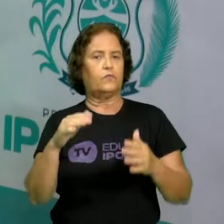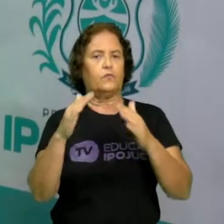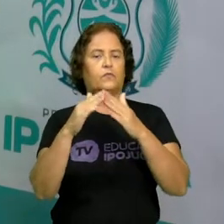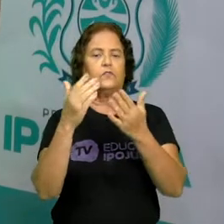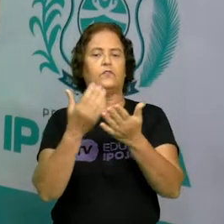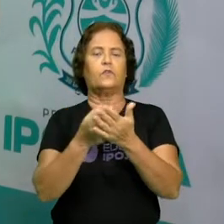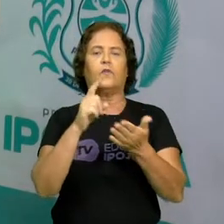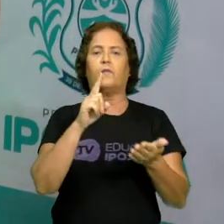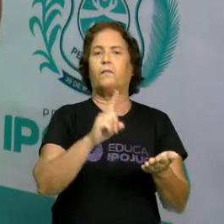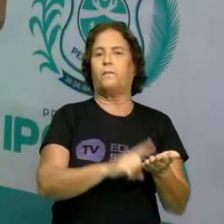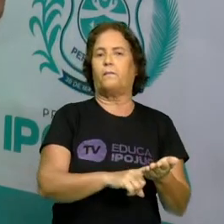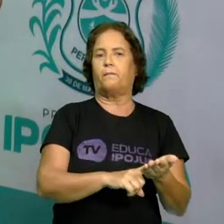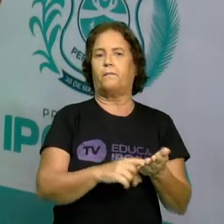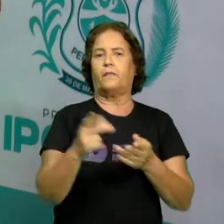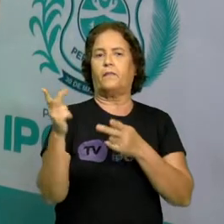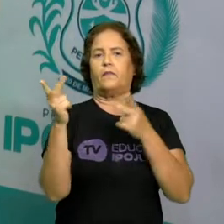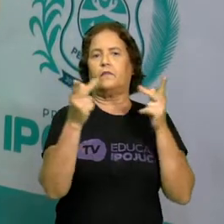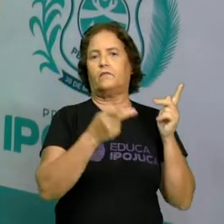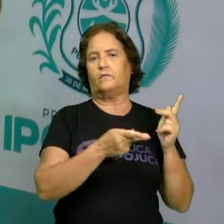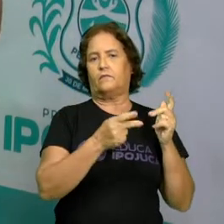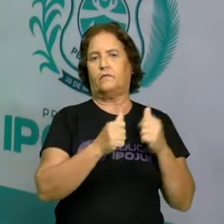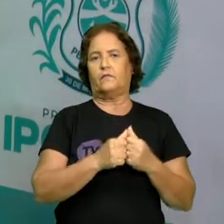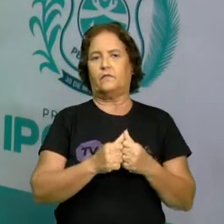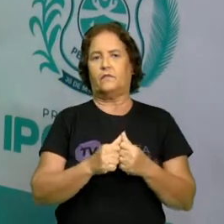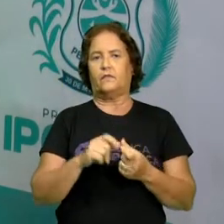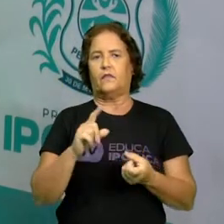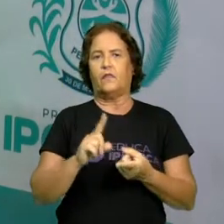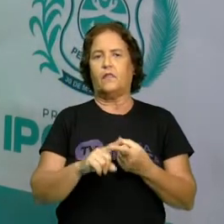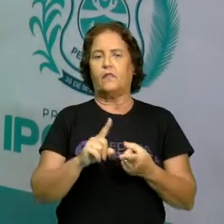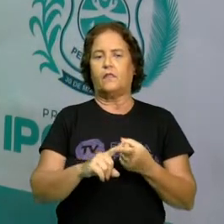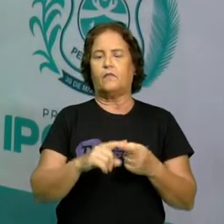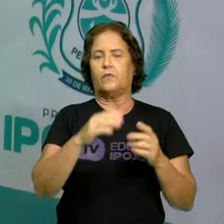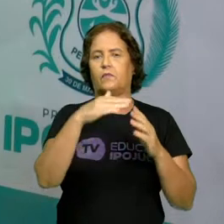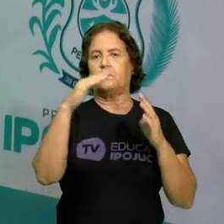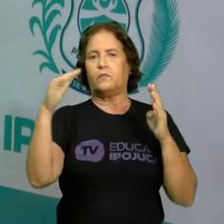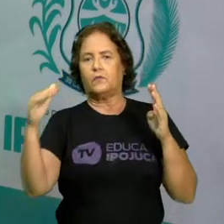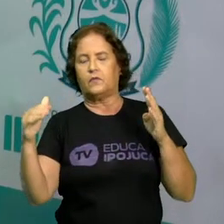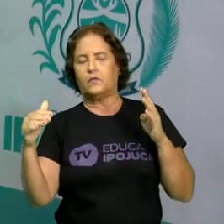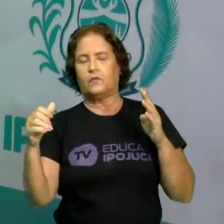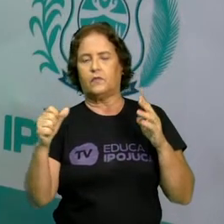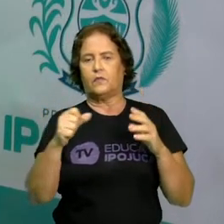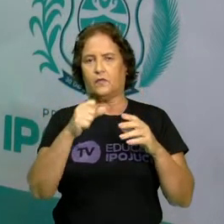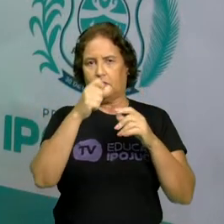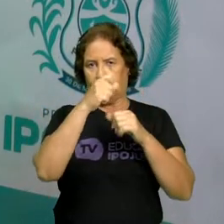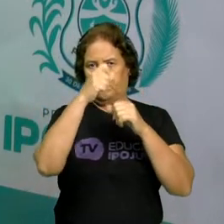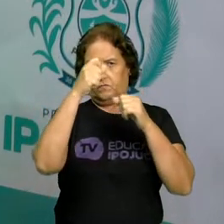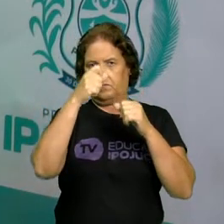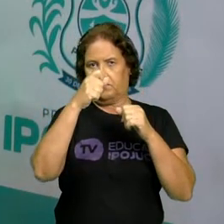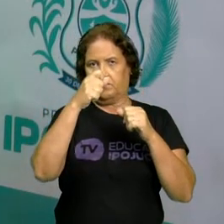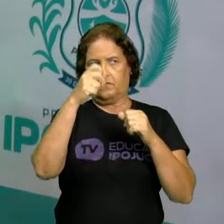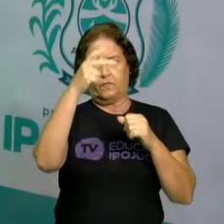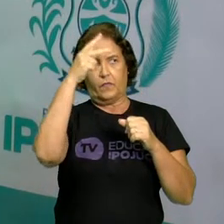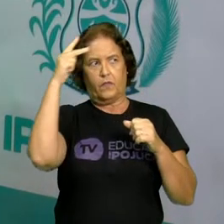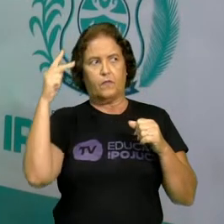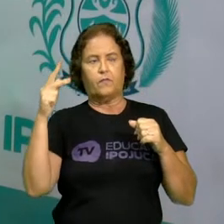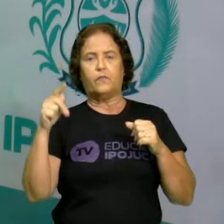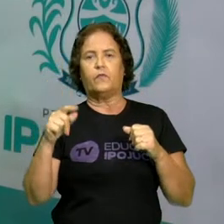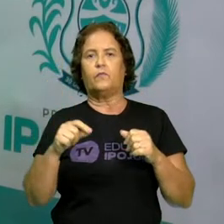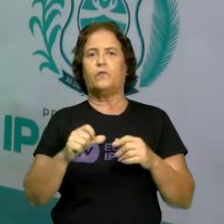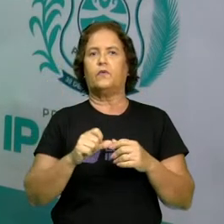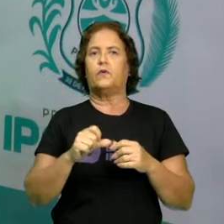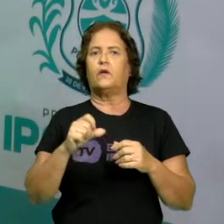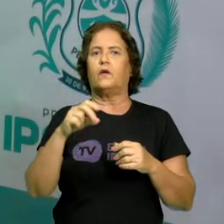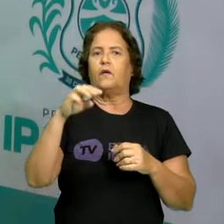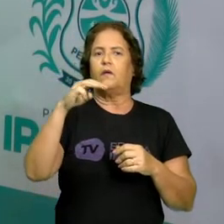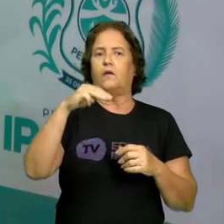Um outro espaço público que a gente destaca aqui é a Biblioteca Pública Municipal Joaquim Nabuco, que é daqui